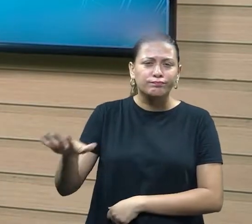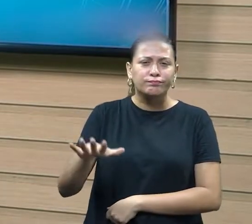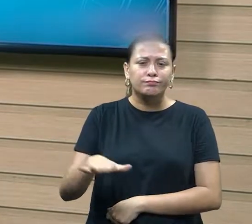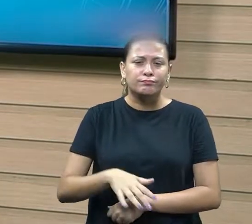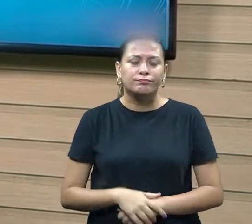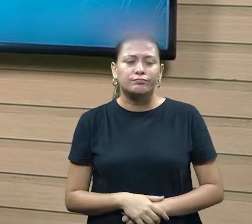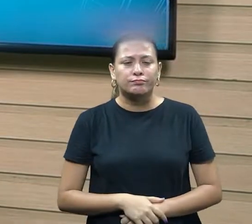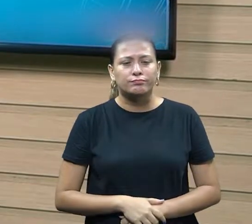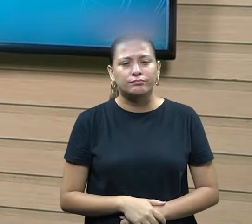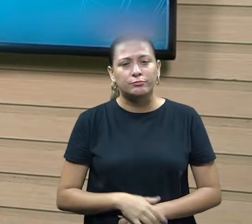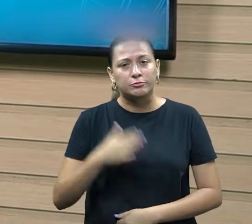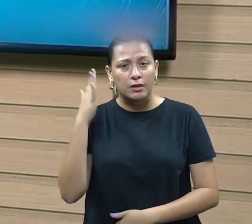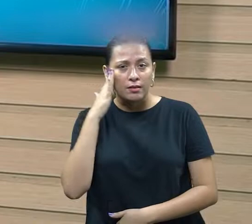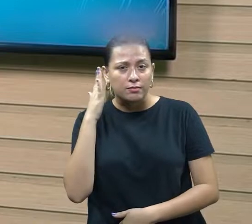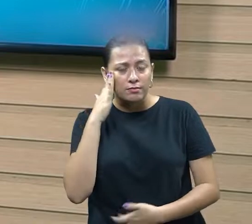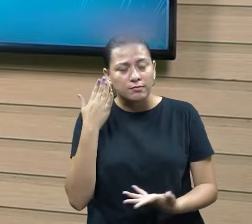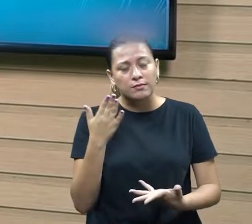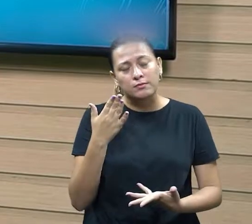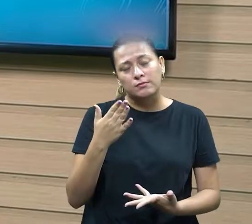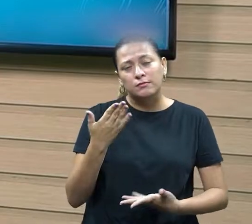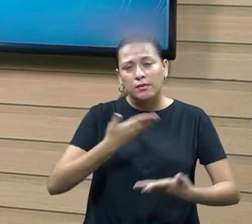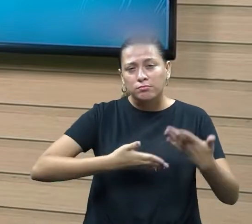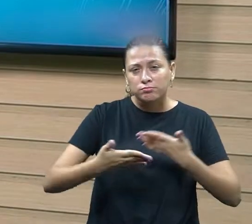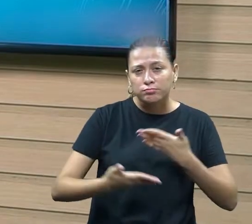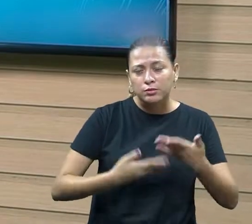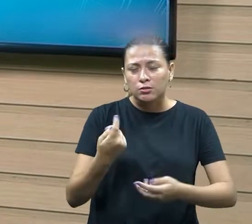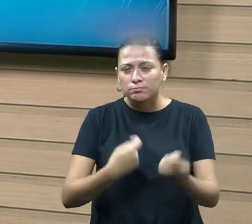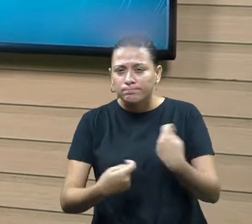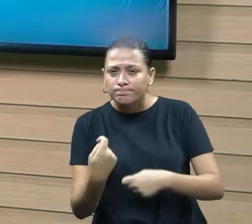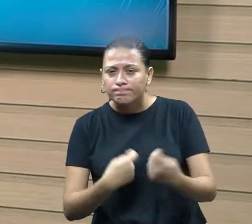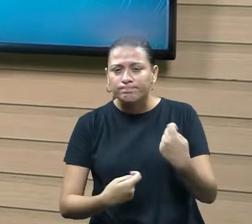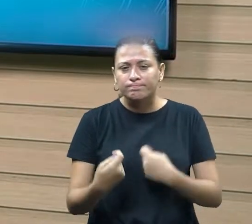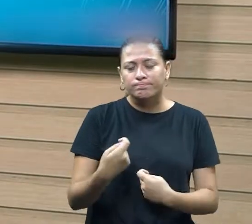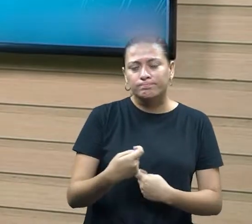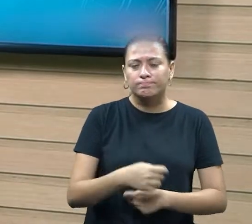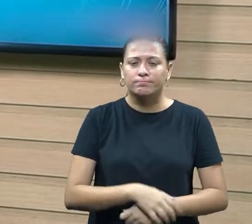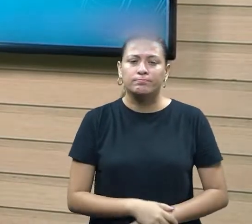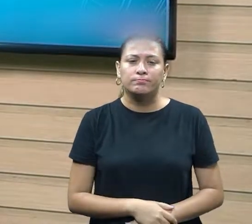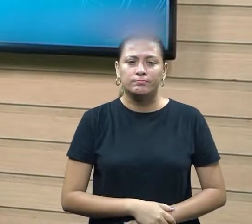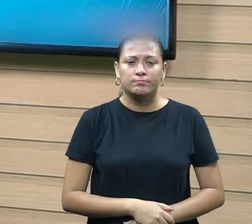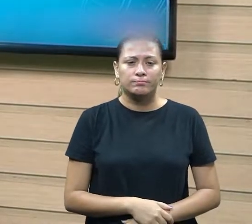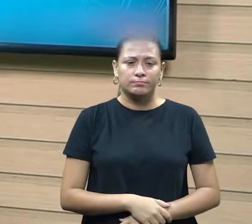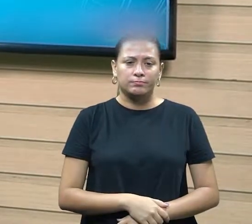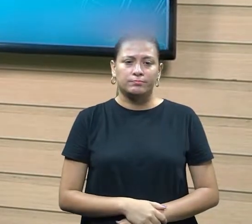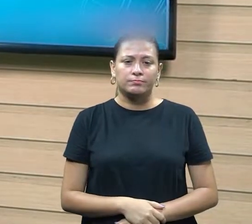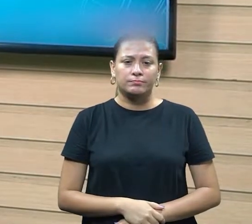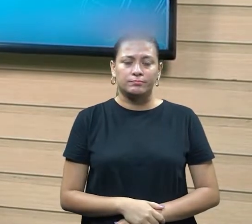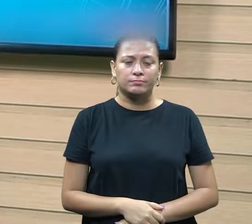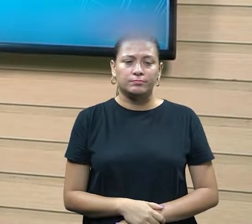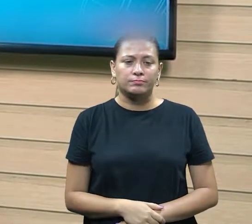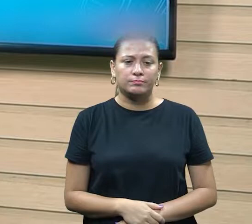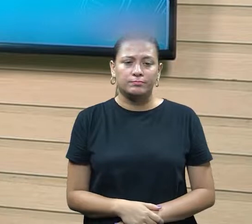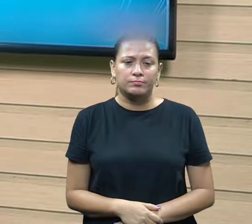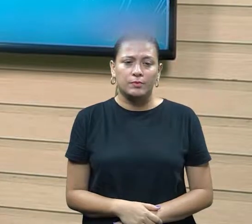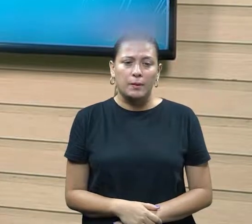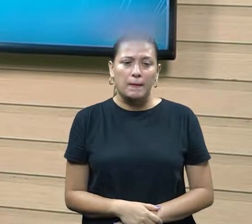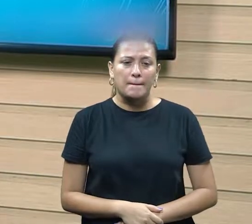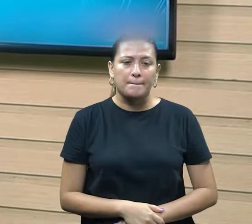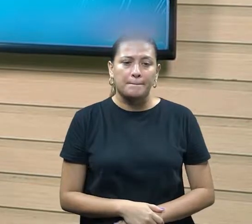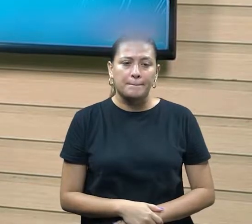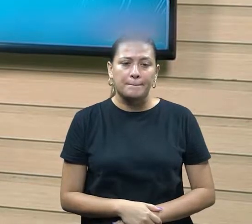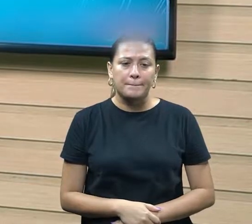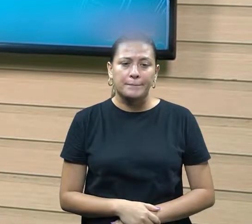justamente os procedimentos que estejam envolvidos. e quando a atenção surge, o que ele faz?